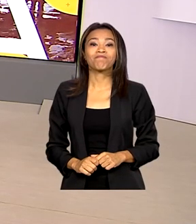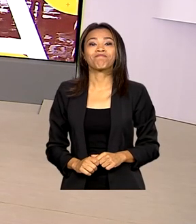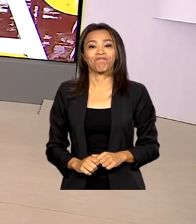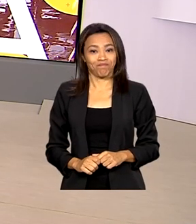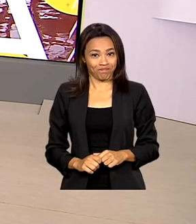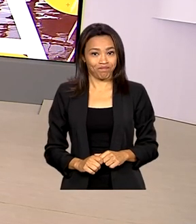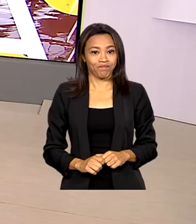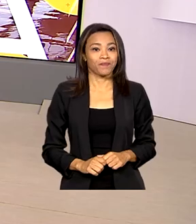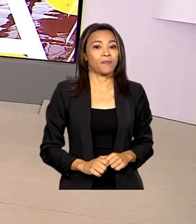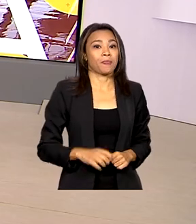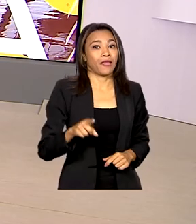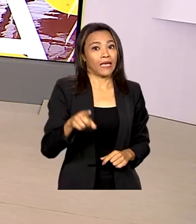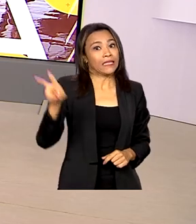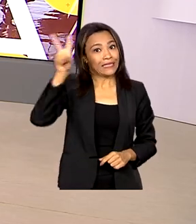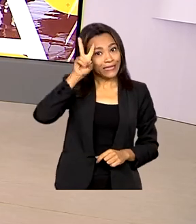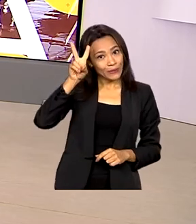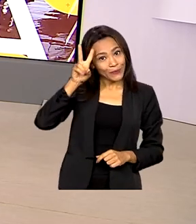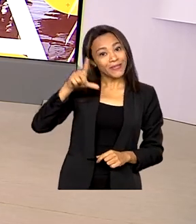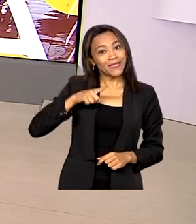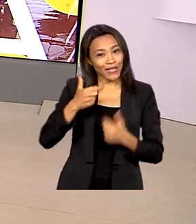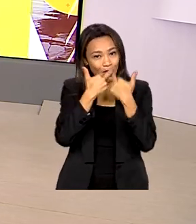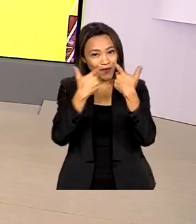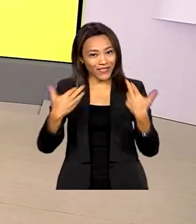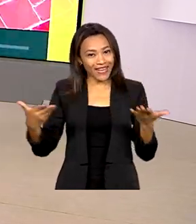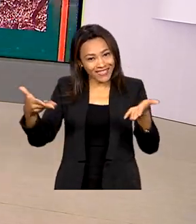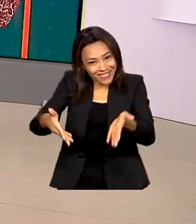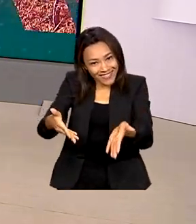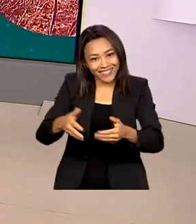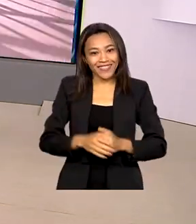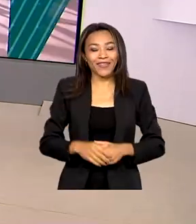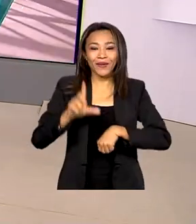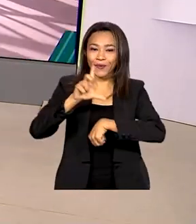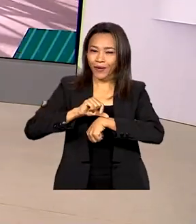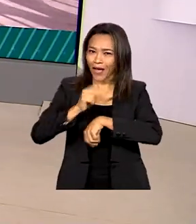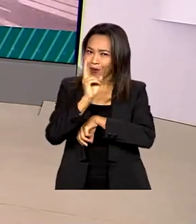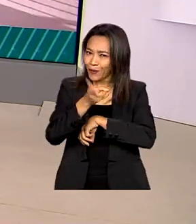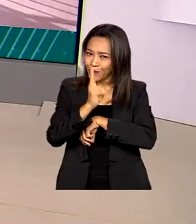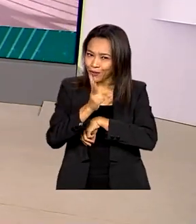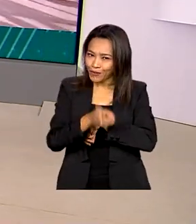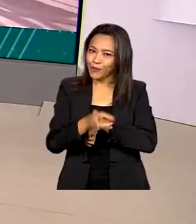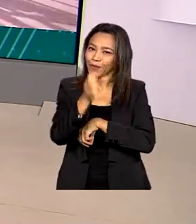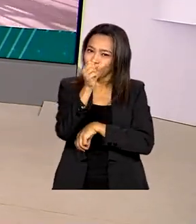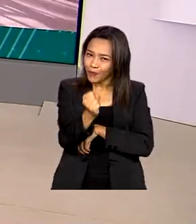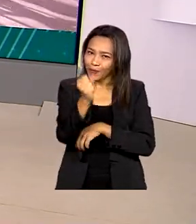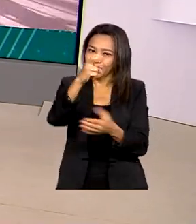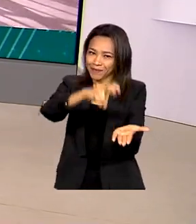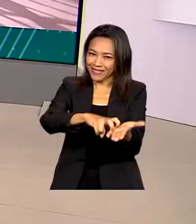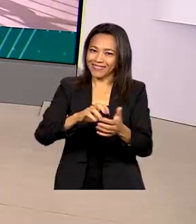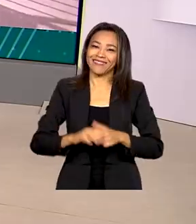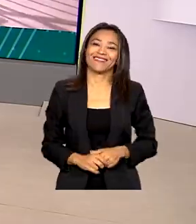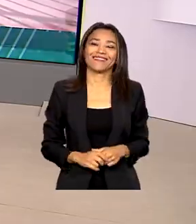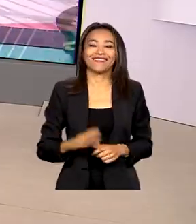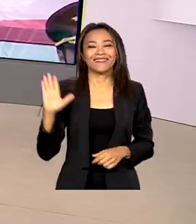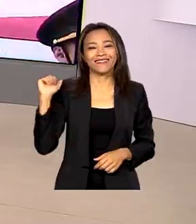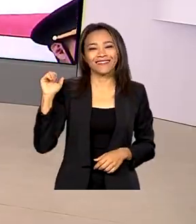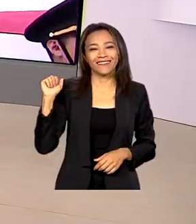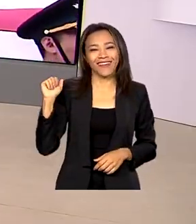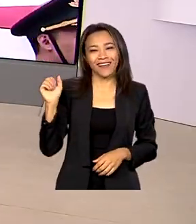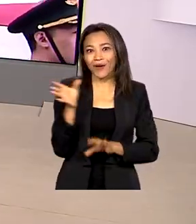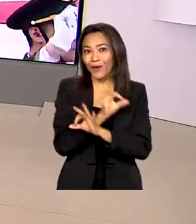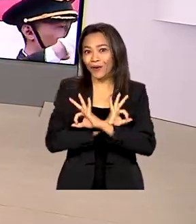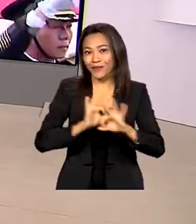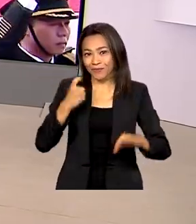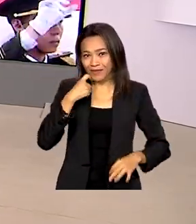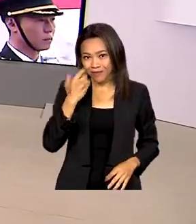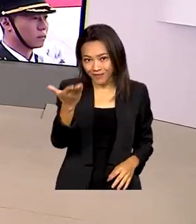E a partir de segunda-feira tem novidades aqui no Brasil em Dia. O horário continua o mesmo às 8 da manhã. Até lá, uma ótima